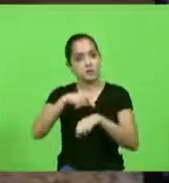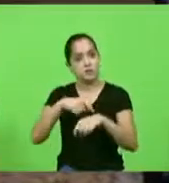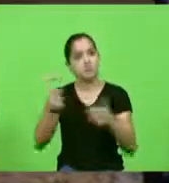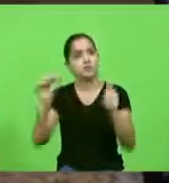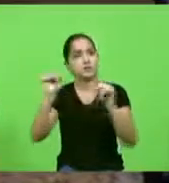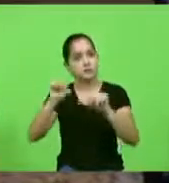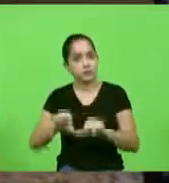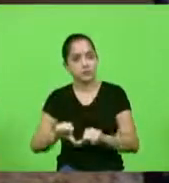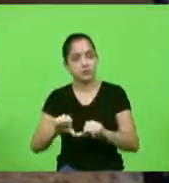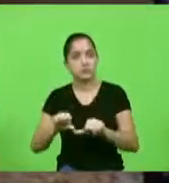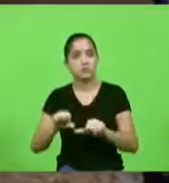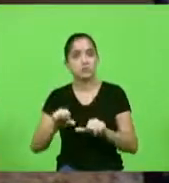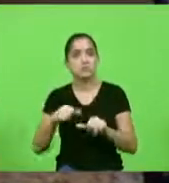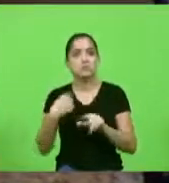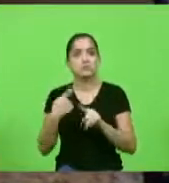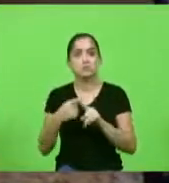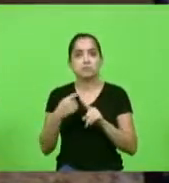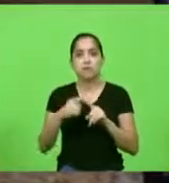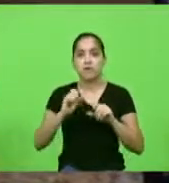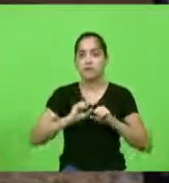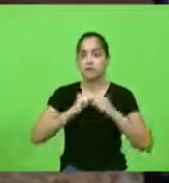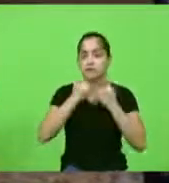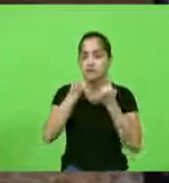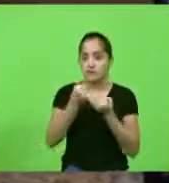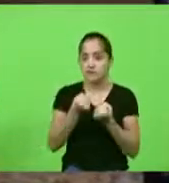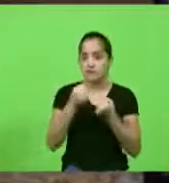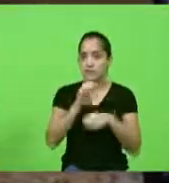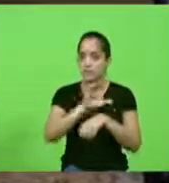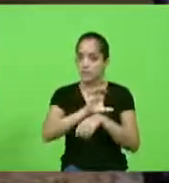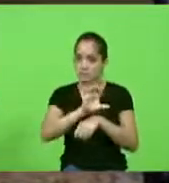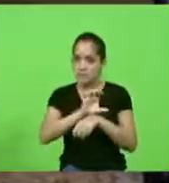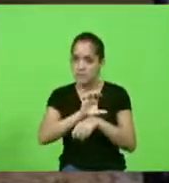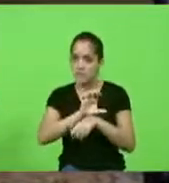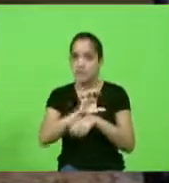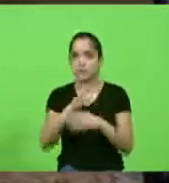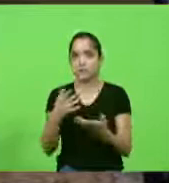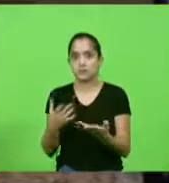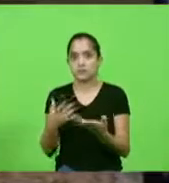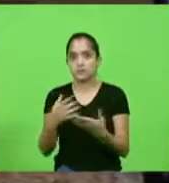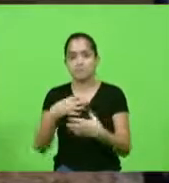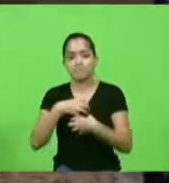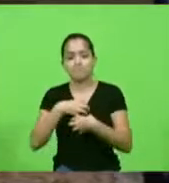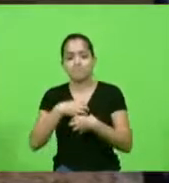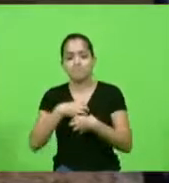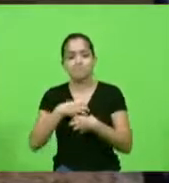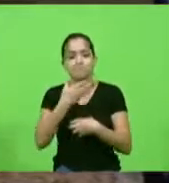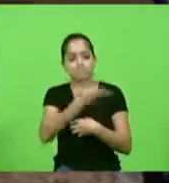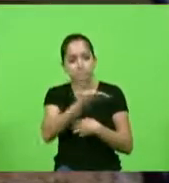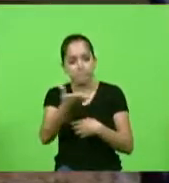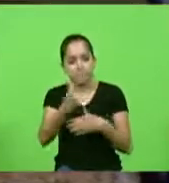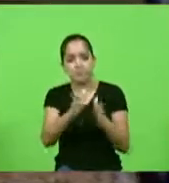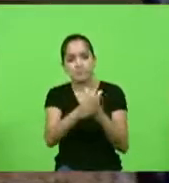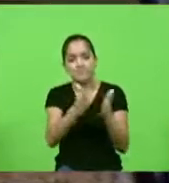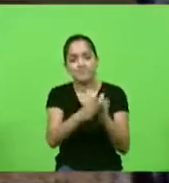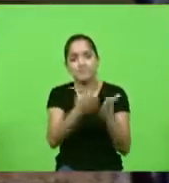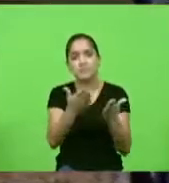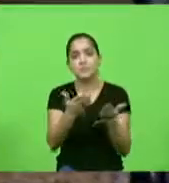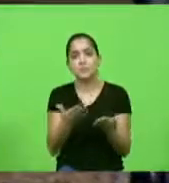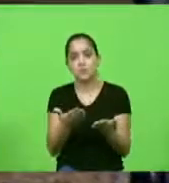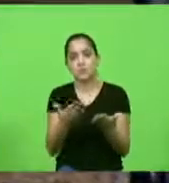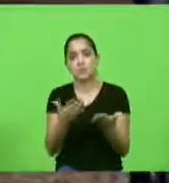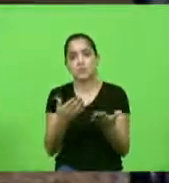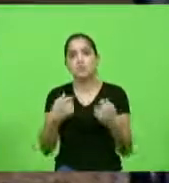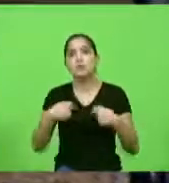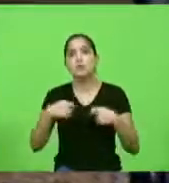porque aqueles que defendem Santa Catarina e aqueles que tem o mínimo de sensibilidade pelos mais humildes do nosso estado deveriam estar